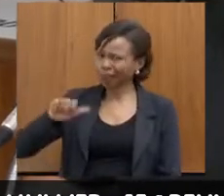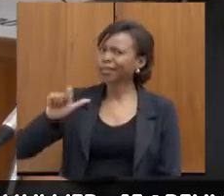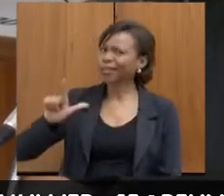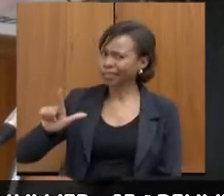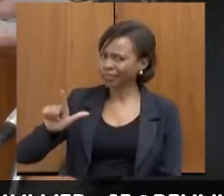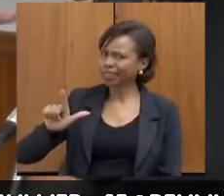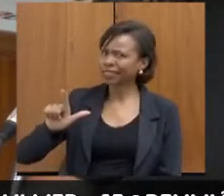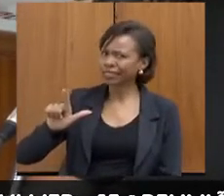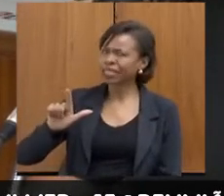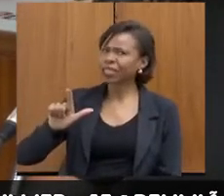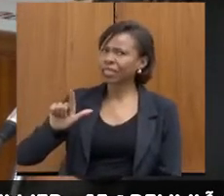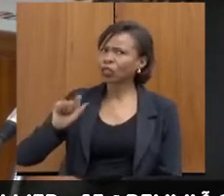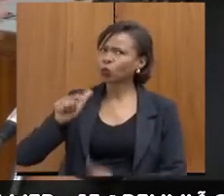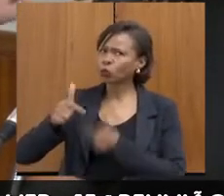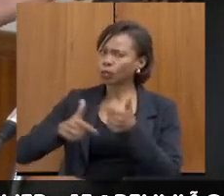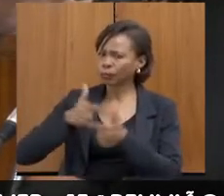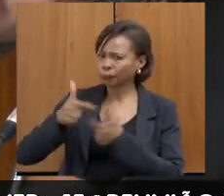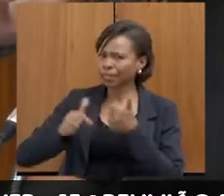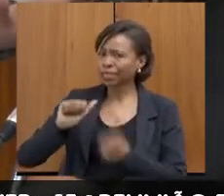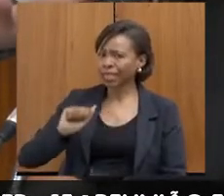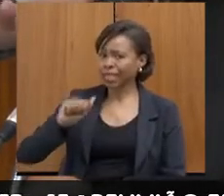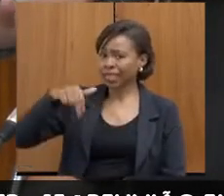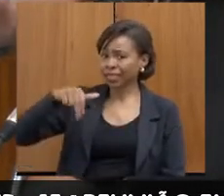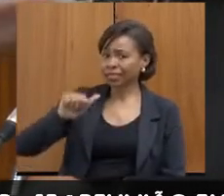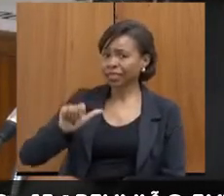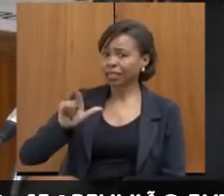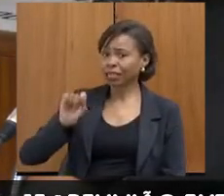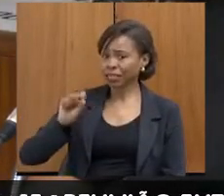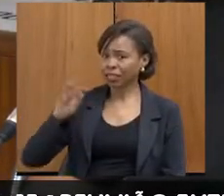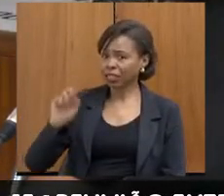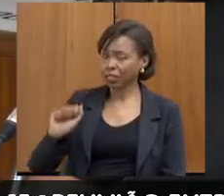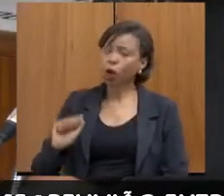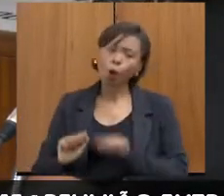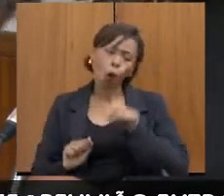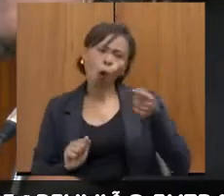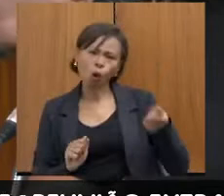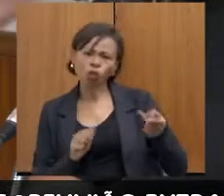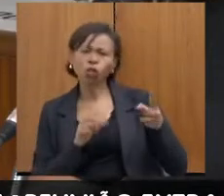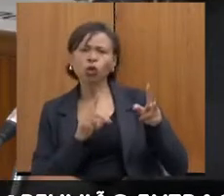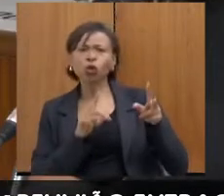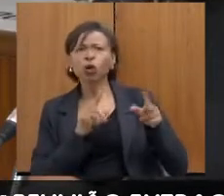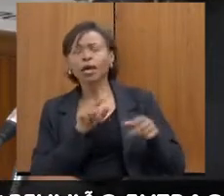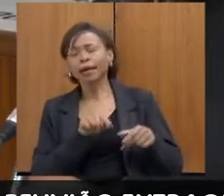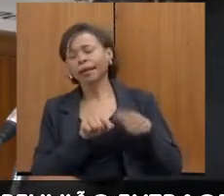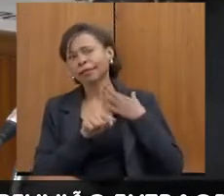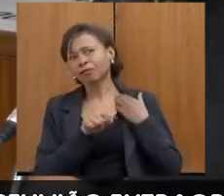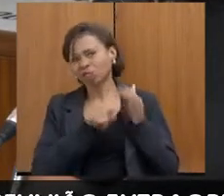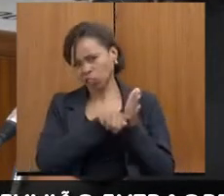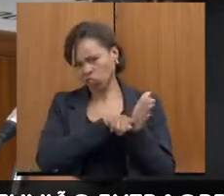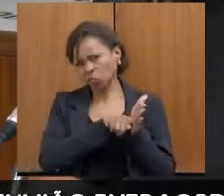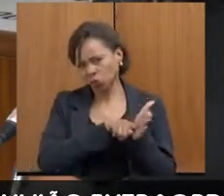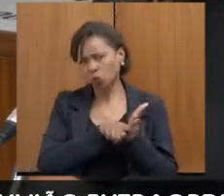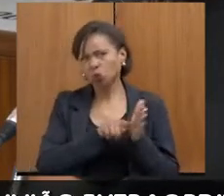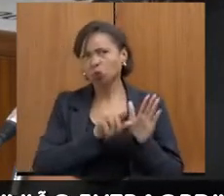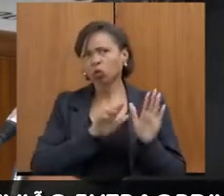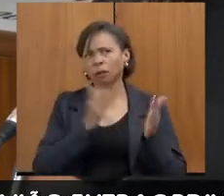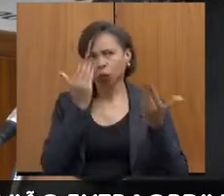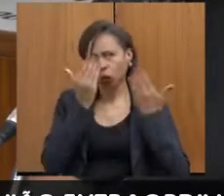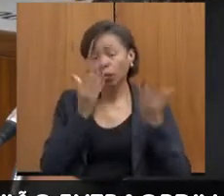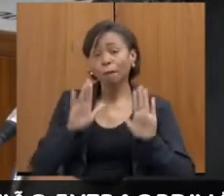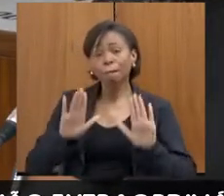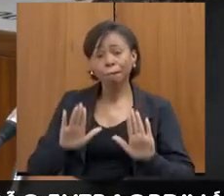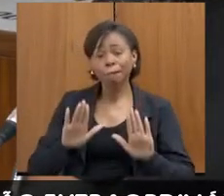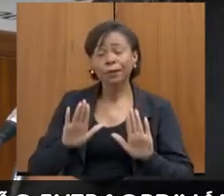Então, assim, eu falo no cargo de analista mesmo, tem pessoas com a formação igual da Roberta, que é investigadora, com formação em psicologia, mas analista mesmo de serviço